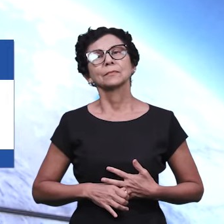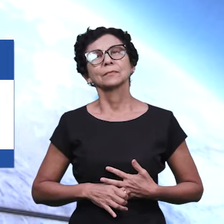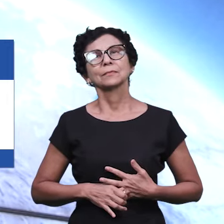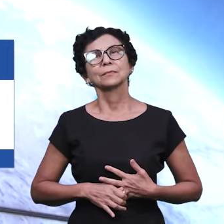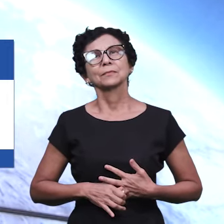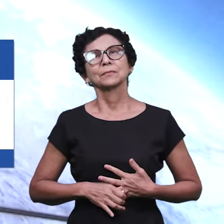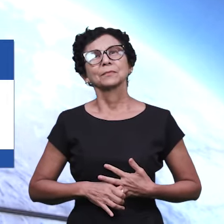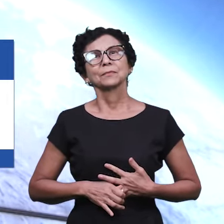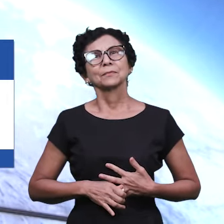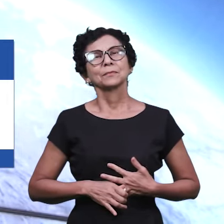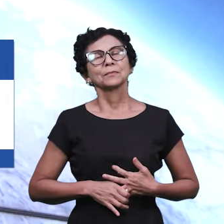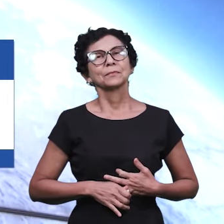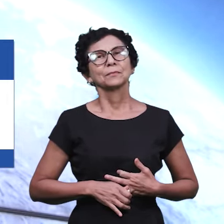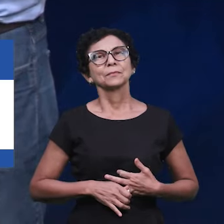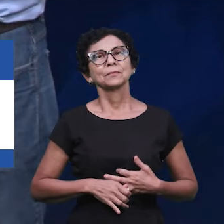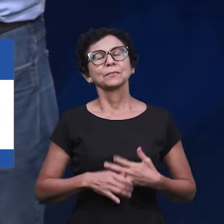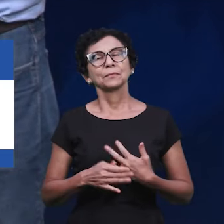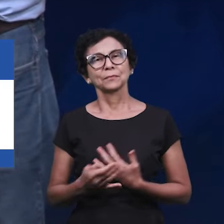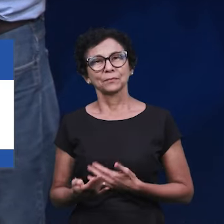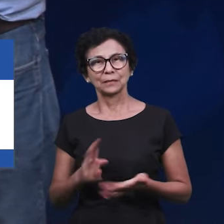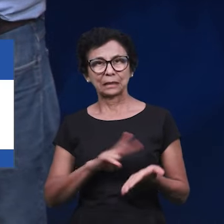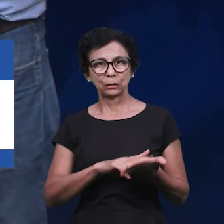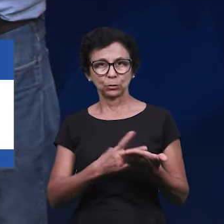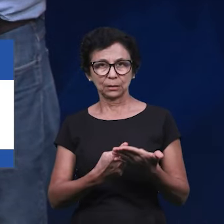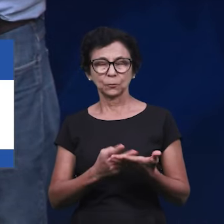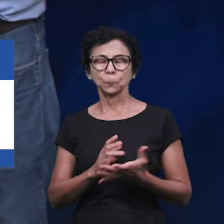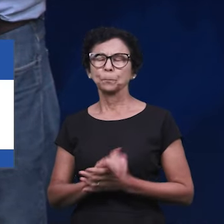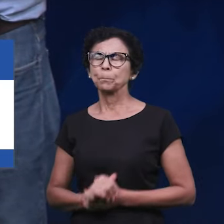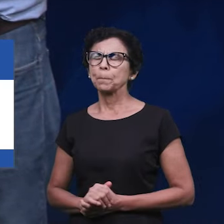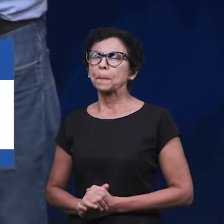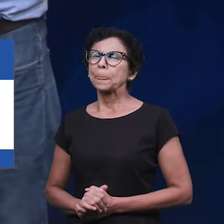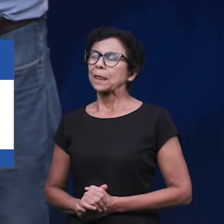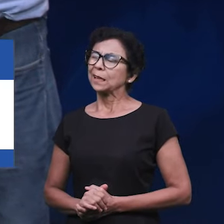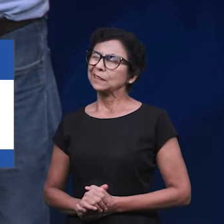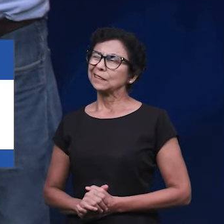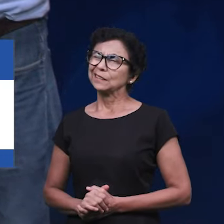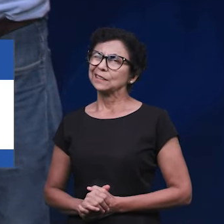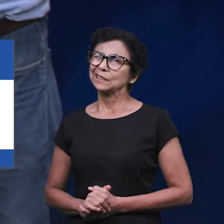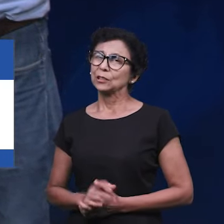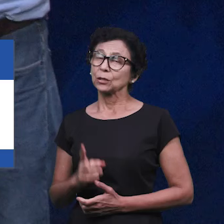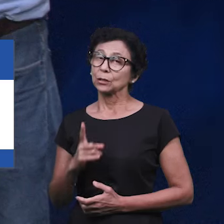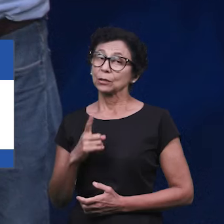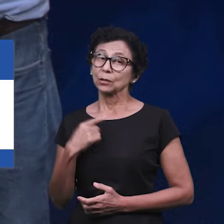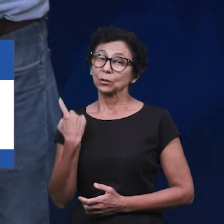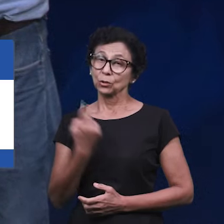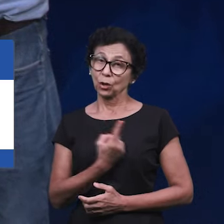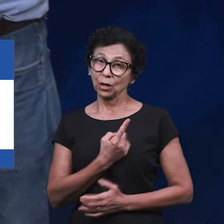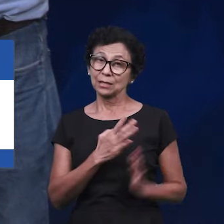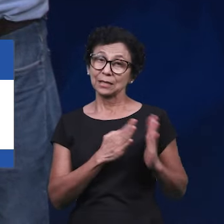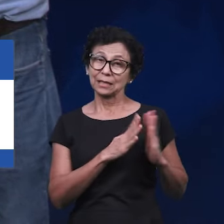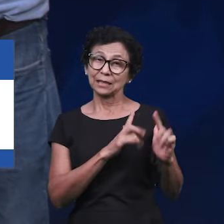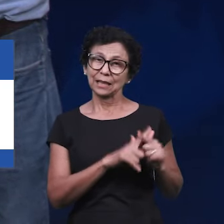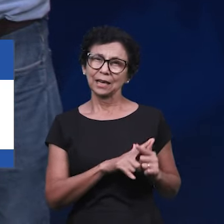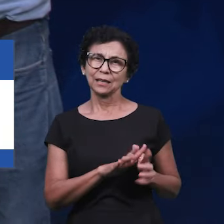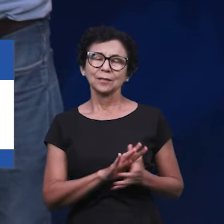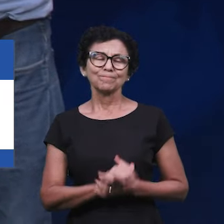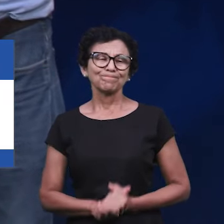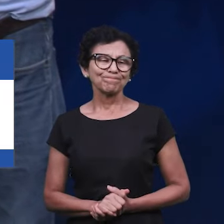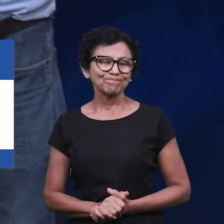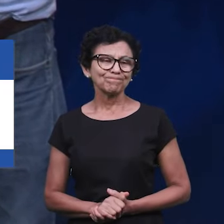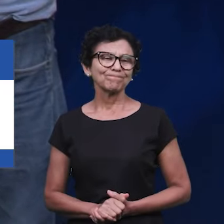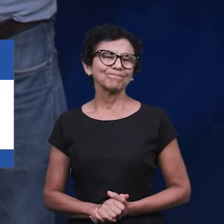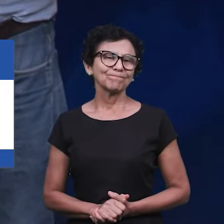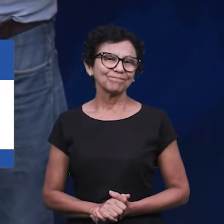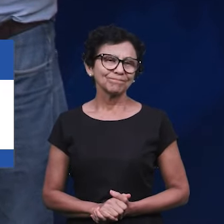iniciar com algo. ainda vemos que estamos muito longe de alcançar aquilo que vocês já